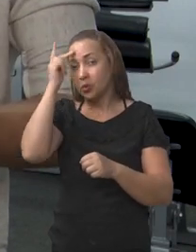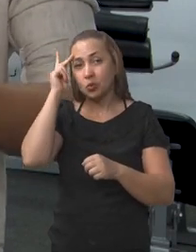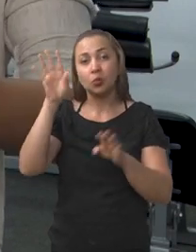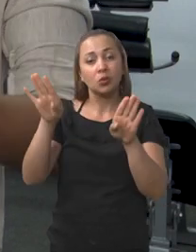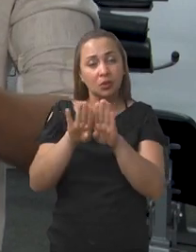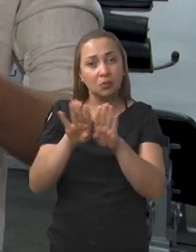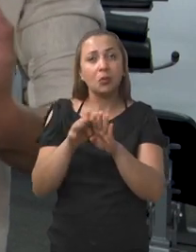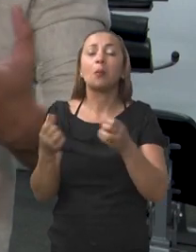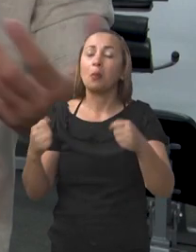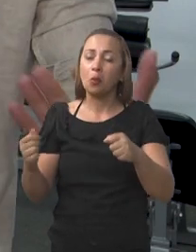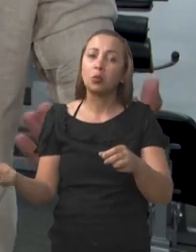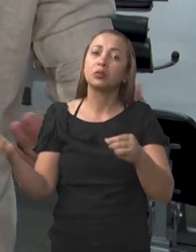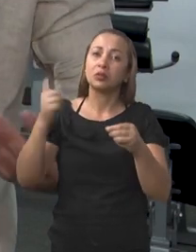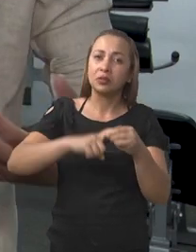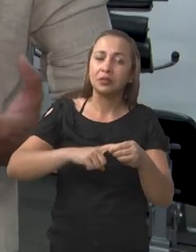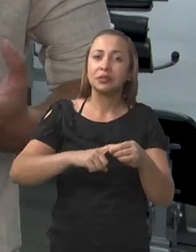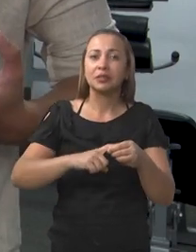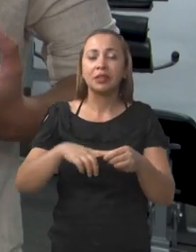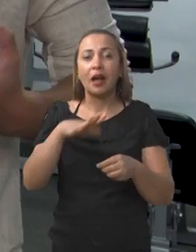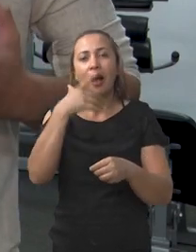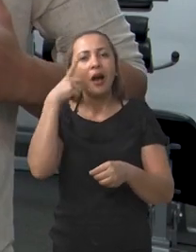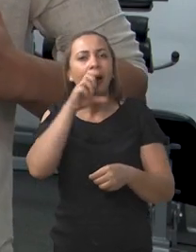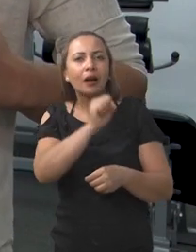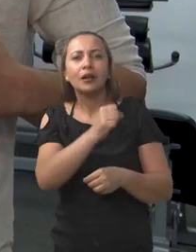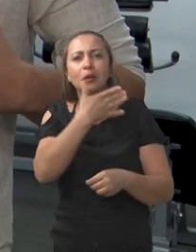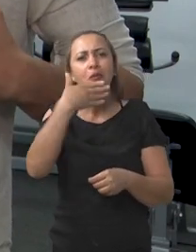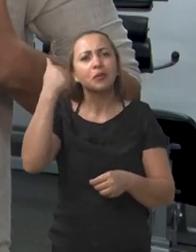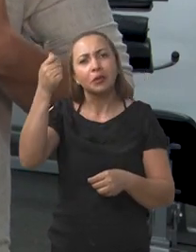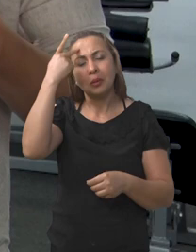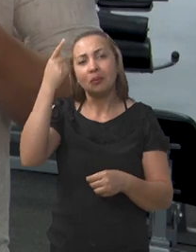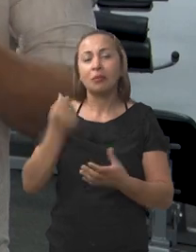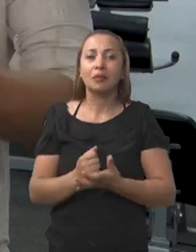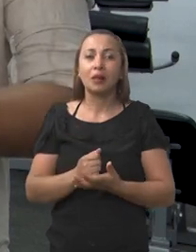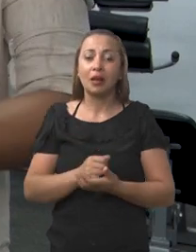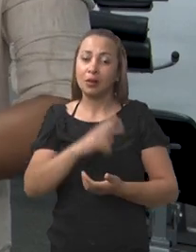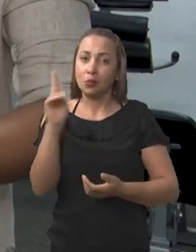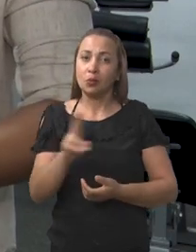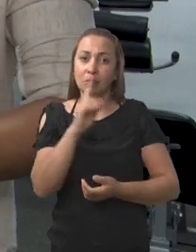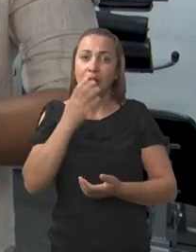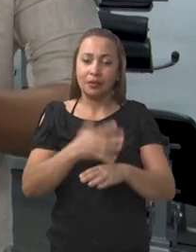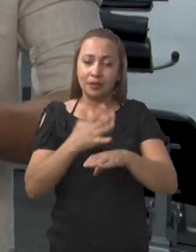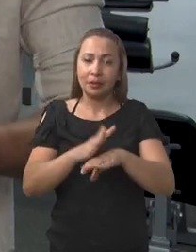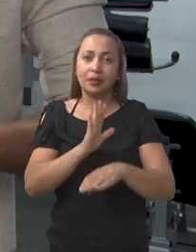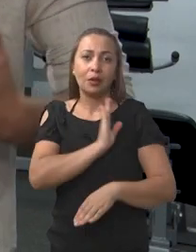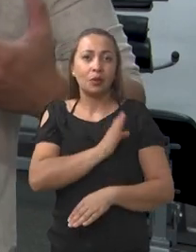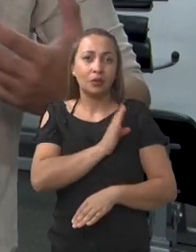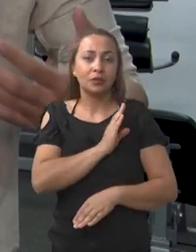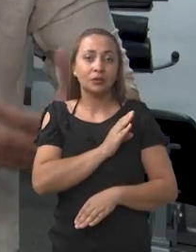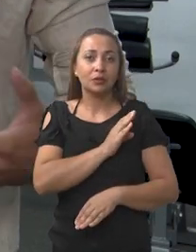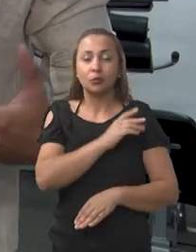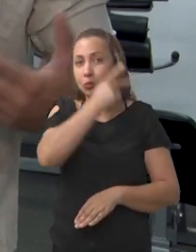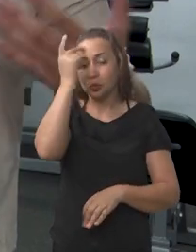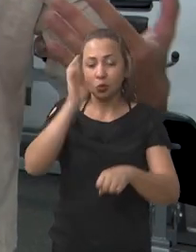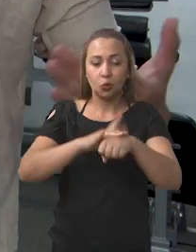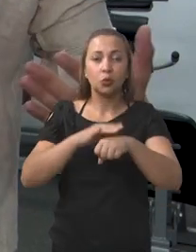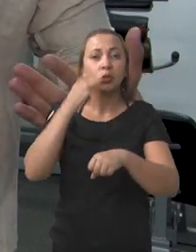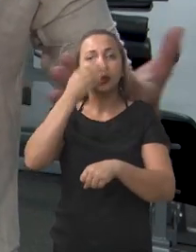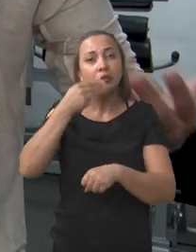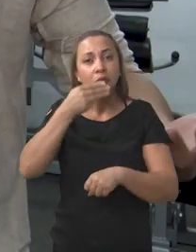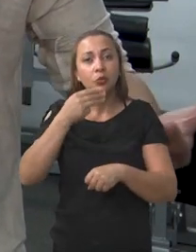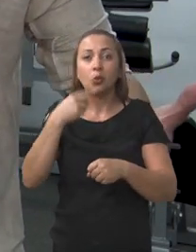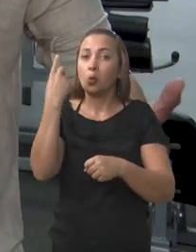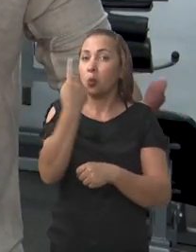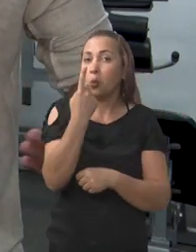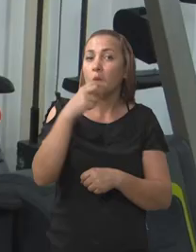também trazer benefícios na questão da contratilidade cardíaca de diabéticos tipo 1 e